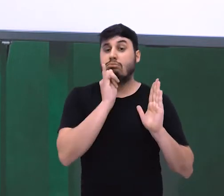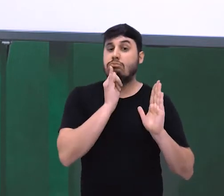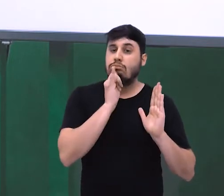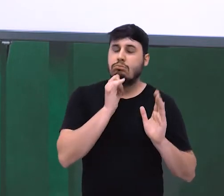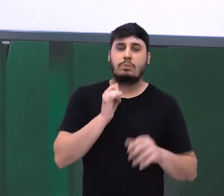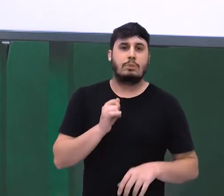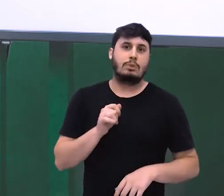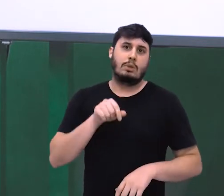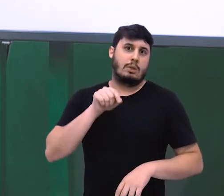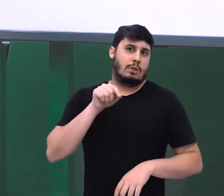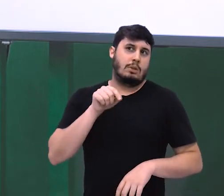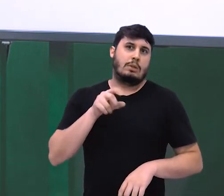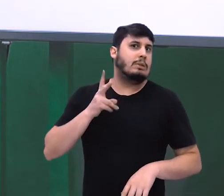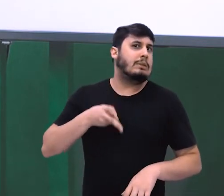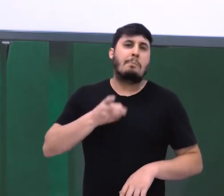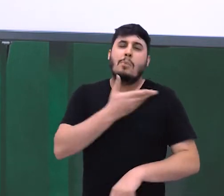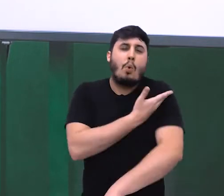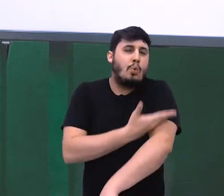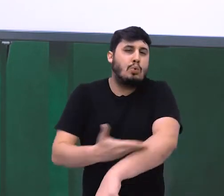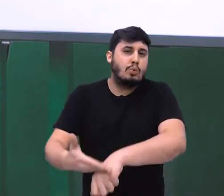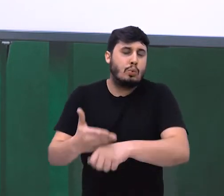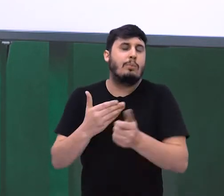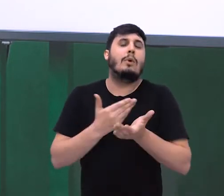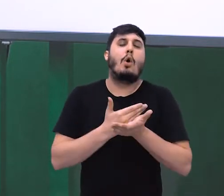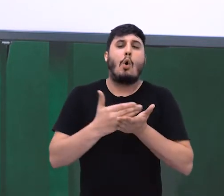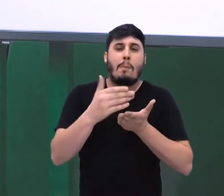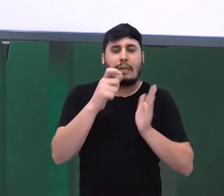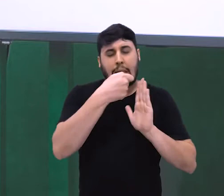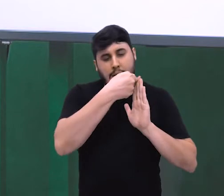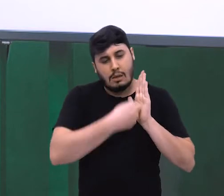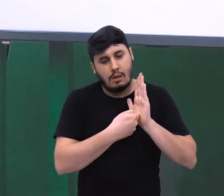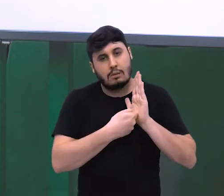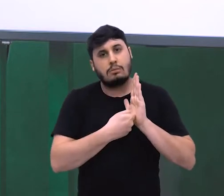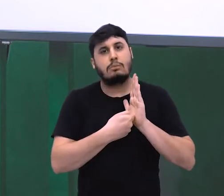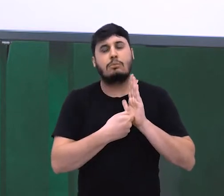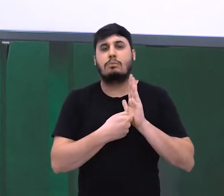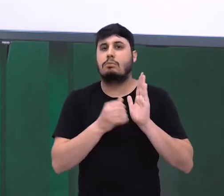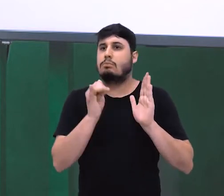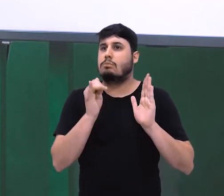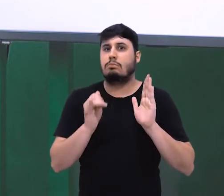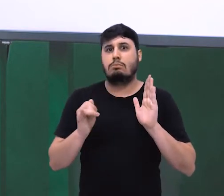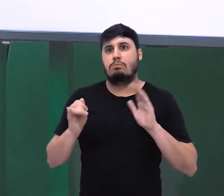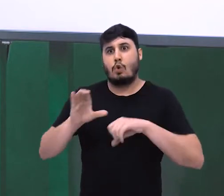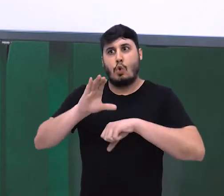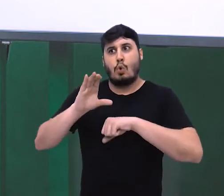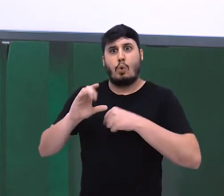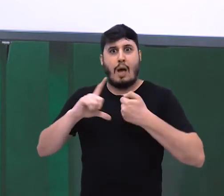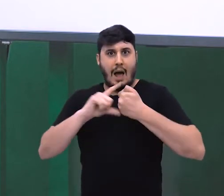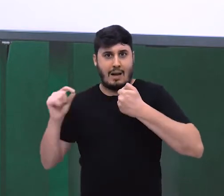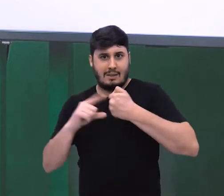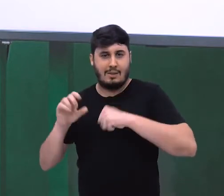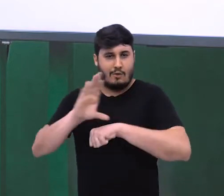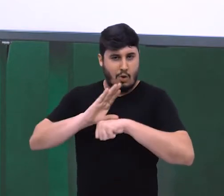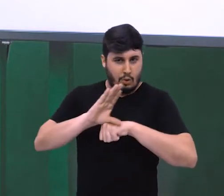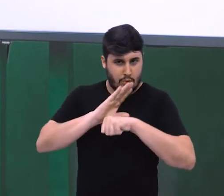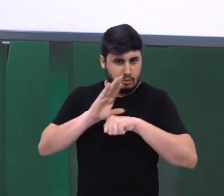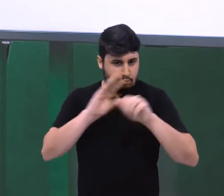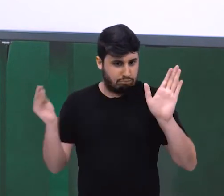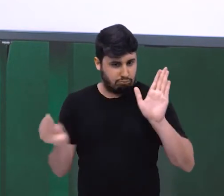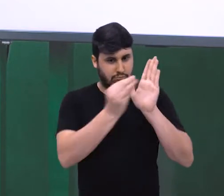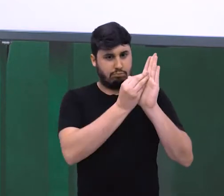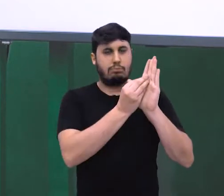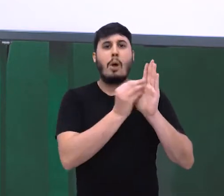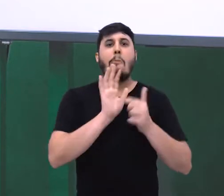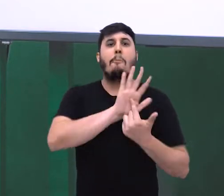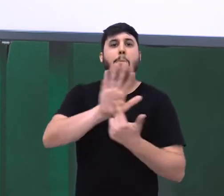quem tem o hábito de começar a produção textual, trazendo um artigo da Constituição que é para mostrar um